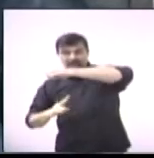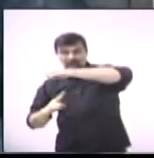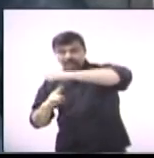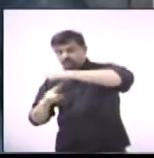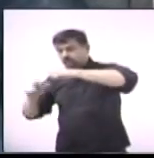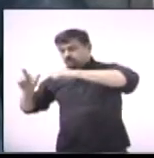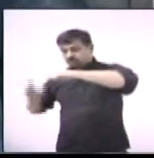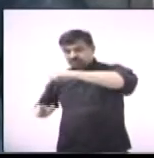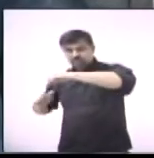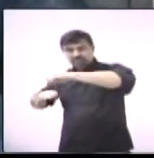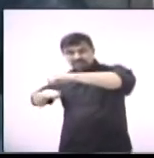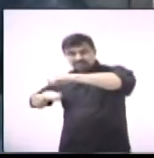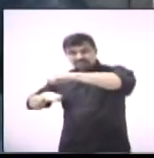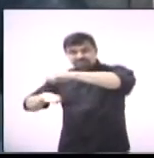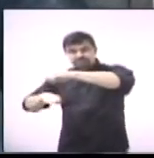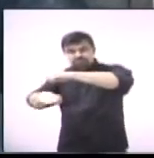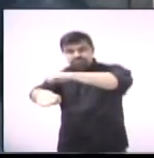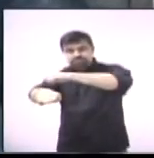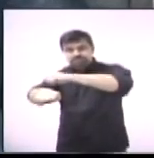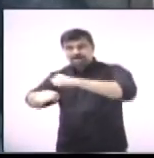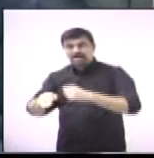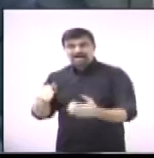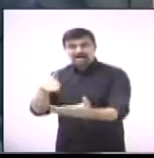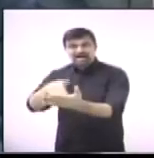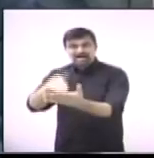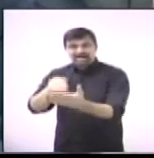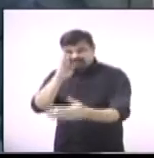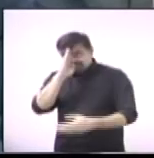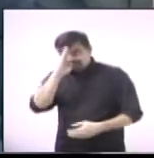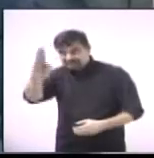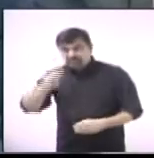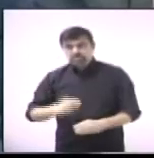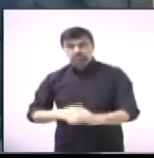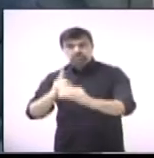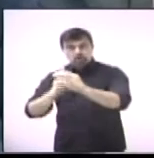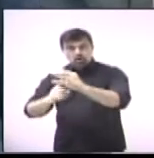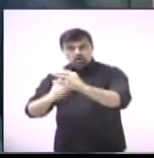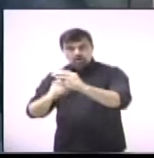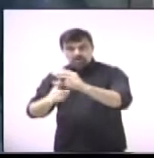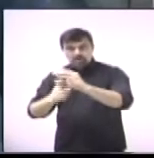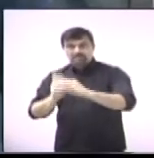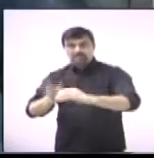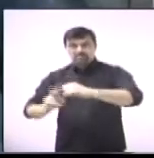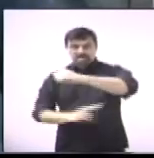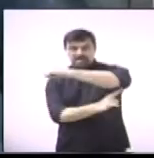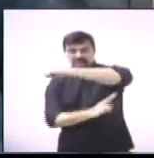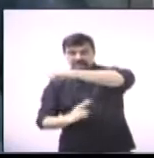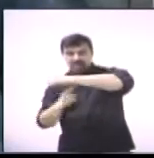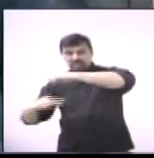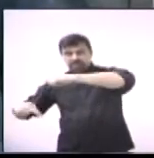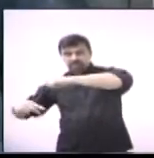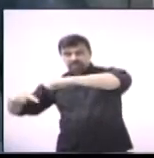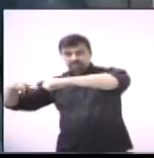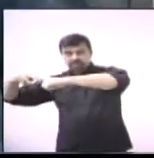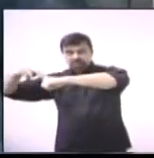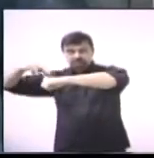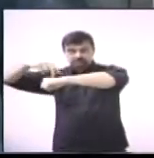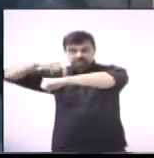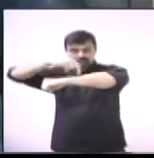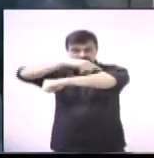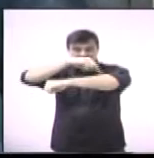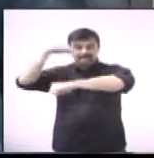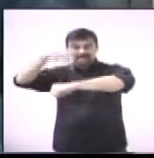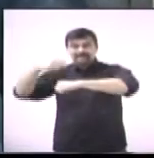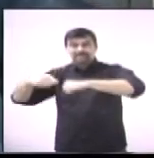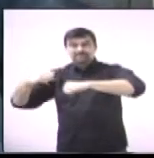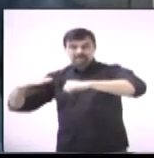para quem vai em sentido o pedágio, Paulina Cosmópolis, já existe aquele viaduto ali, que aquele viaduto se transformasse em mão